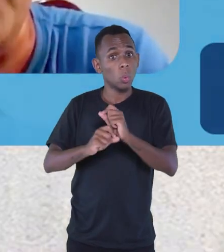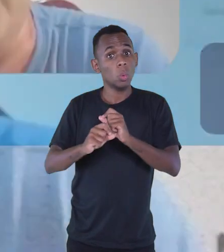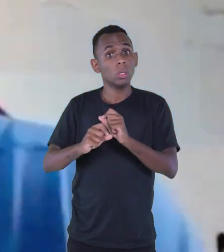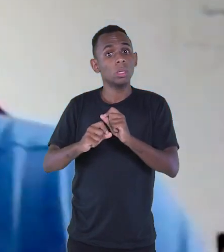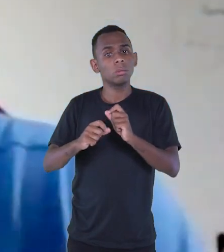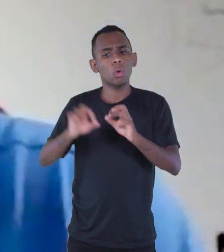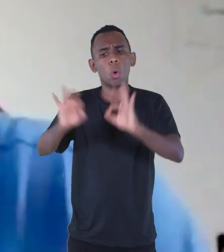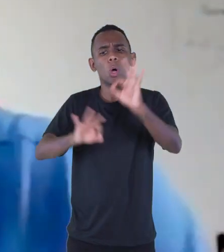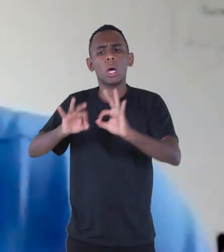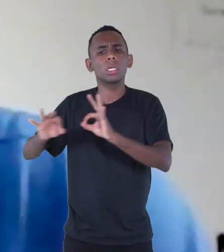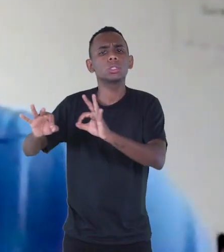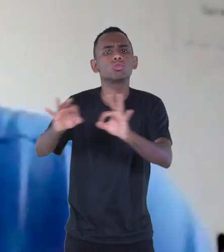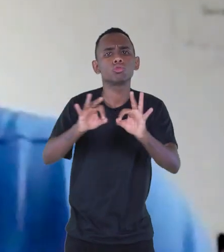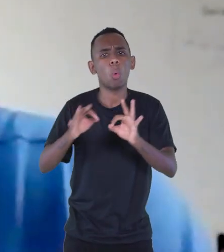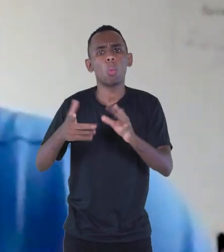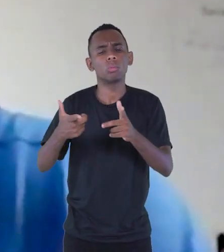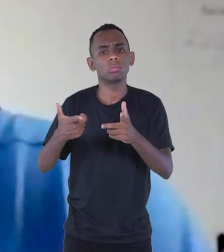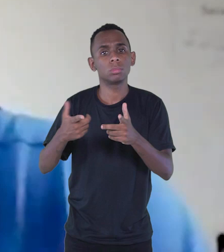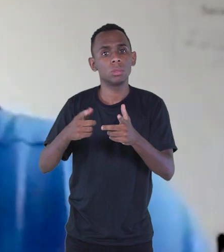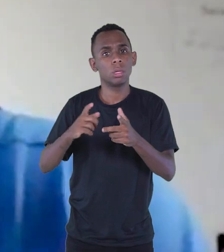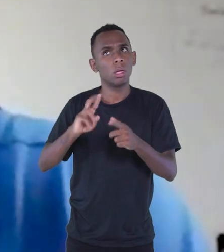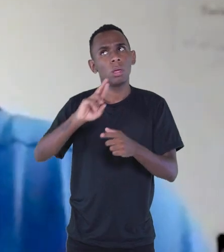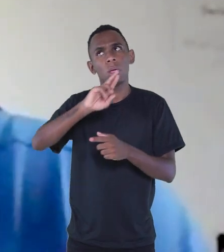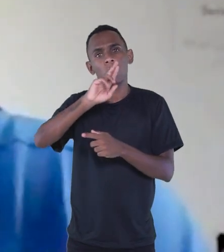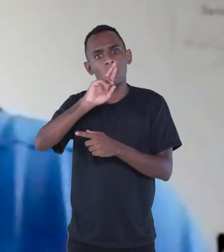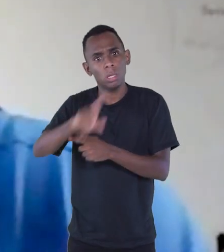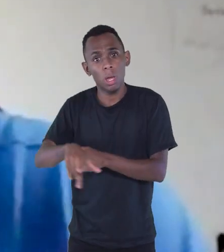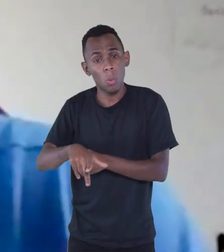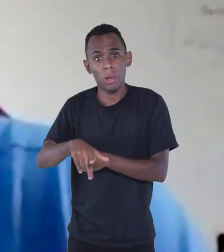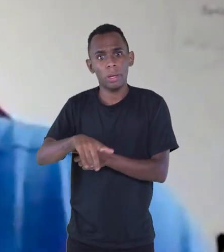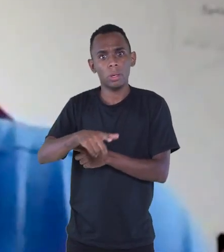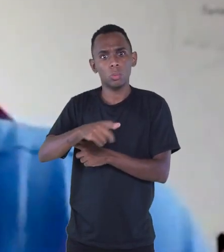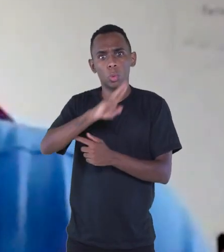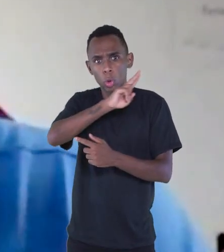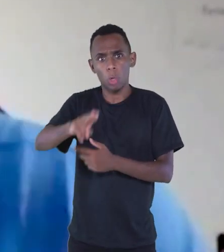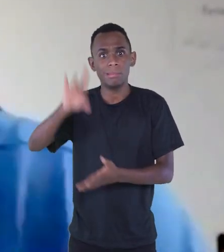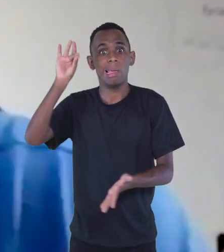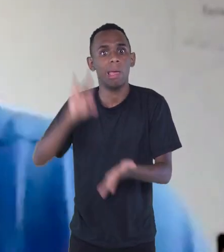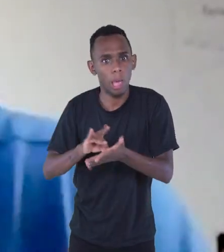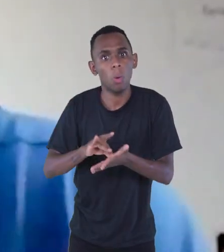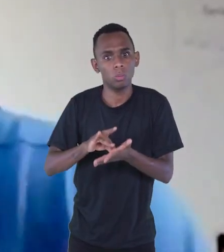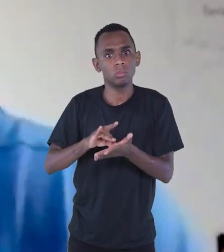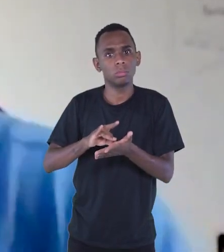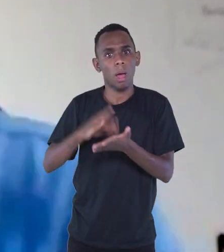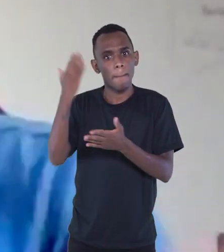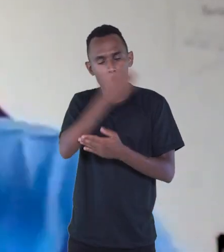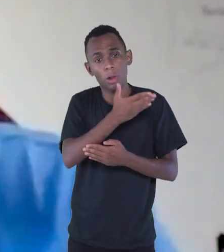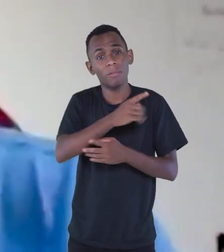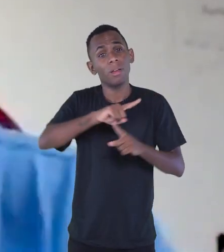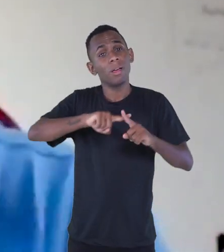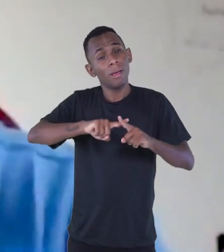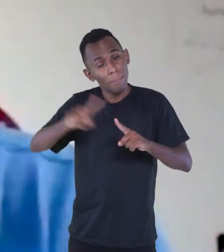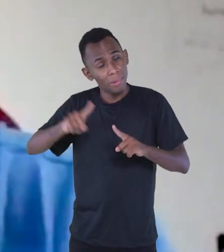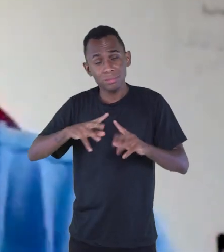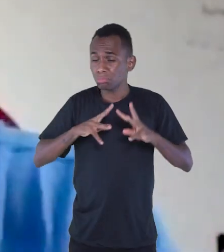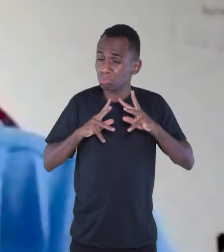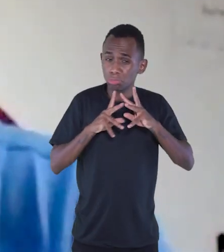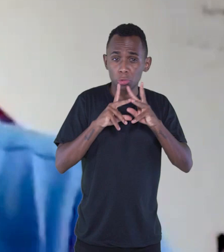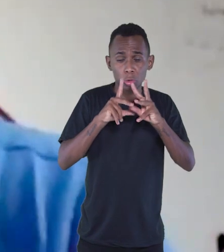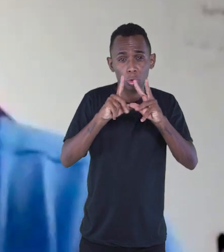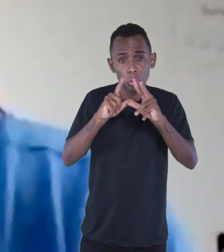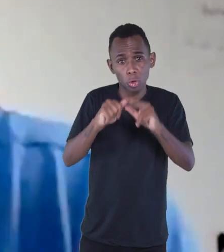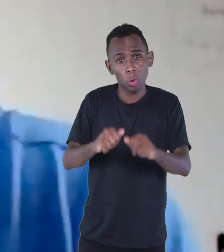loteamento aqui. Não existe oficialmente um bairro chamado Cidil, mas todo mundo se refere a essa região que